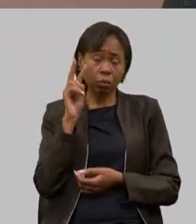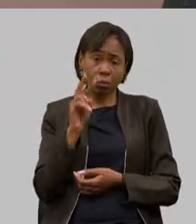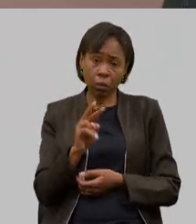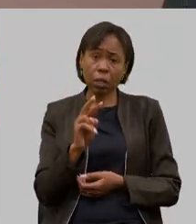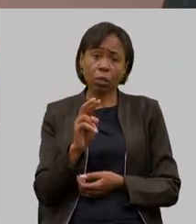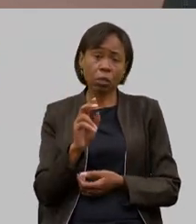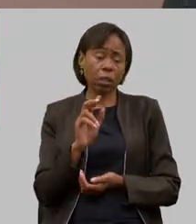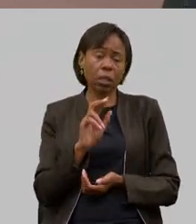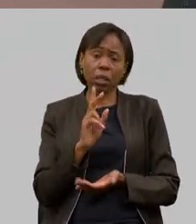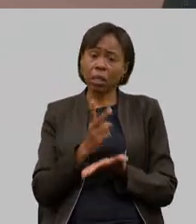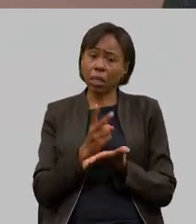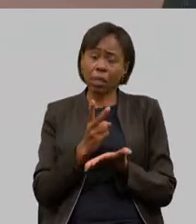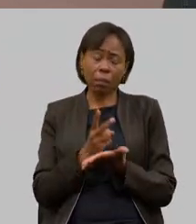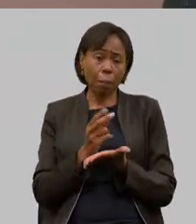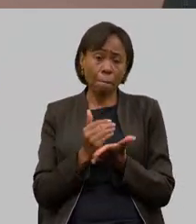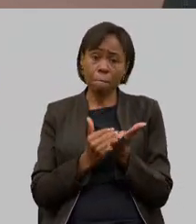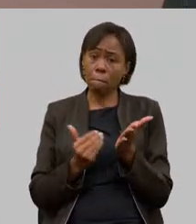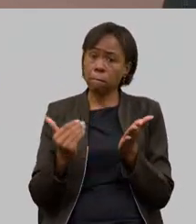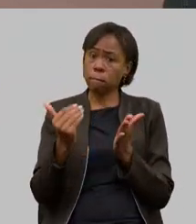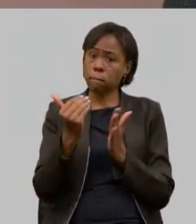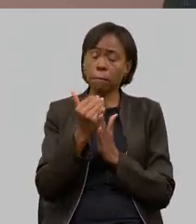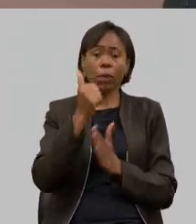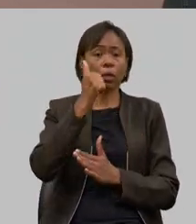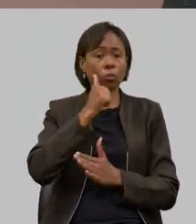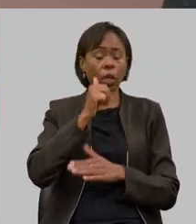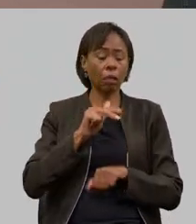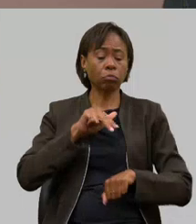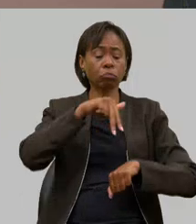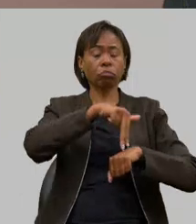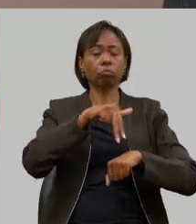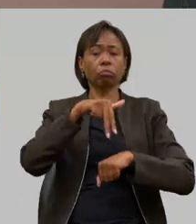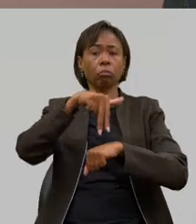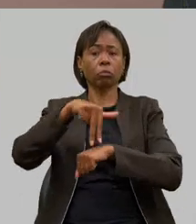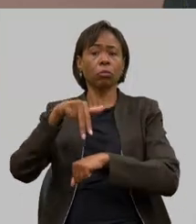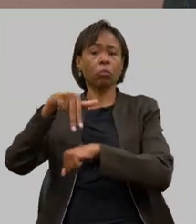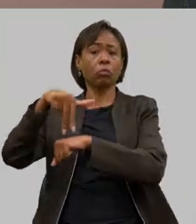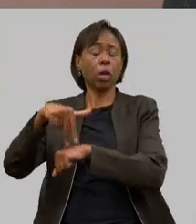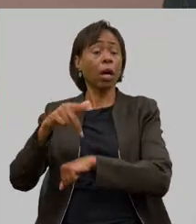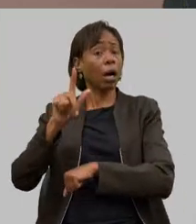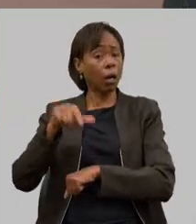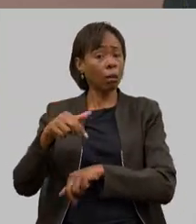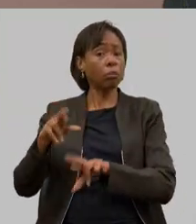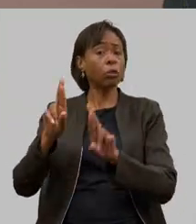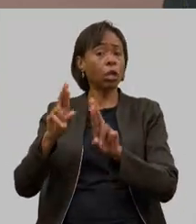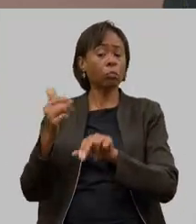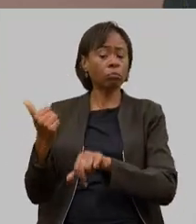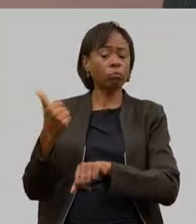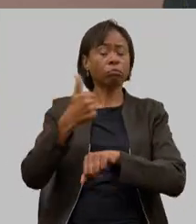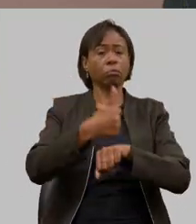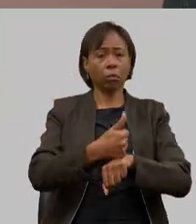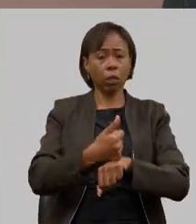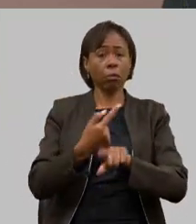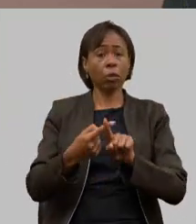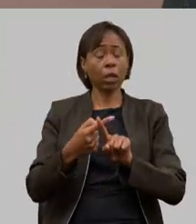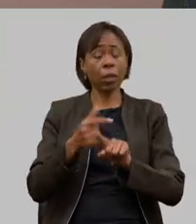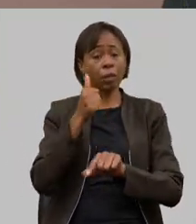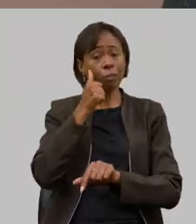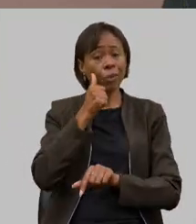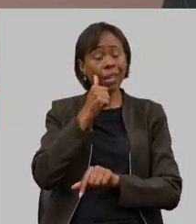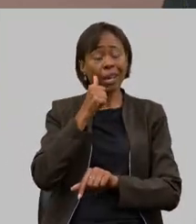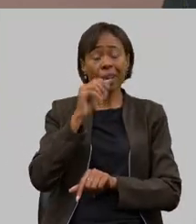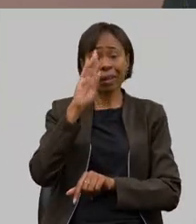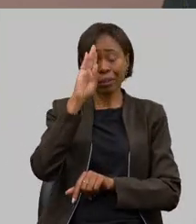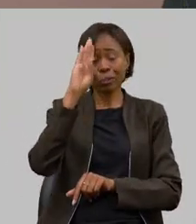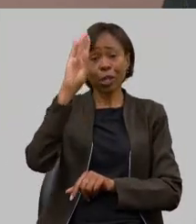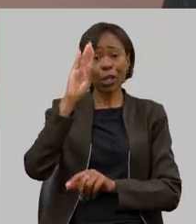ocupa cada vez mais um espaço e é responsável sim por essa sucessão que existe porque a mulher é o centro da família então a